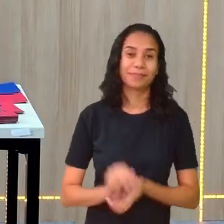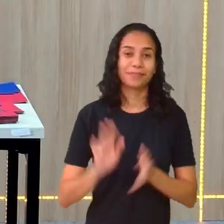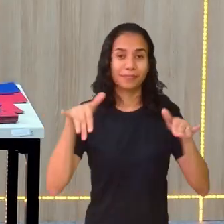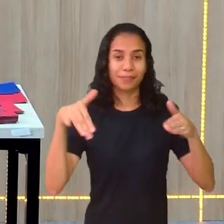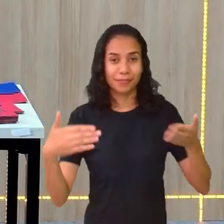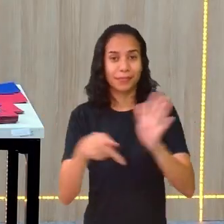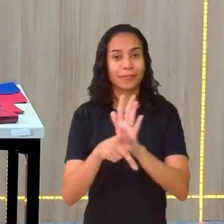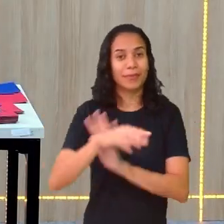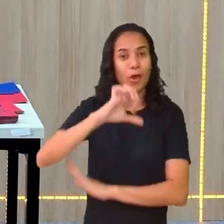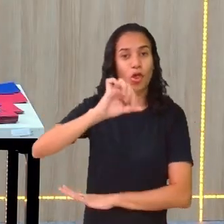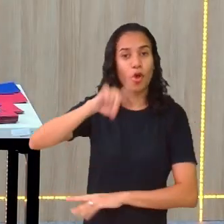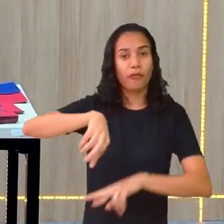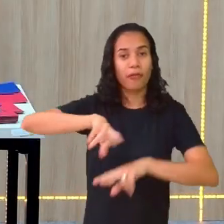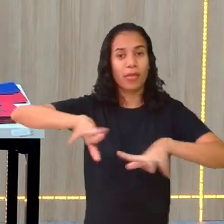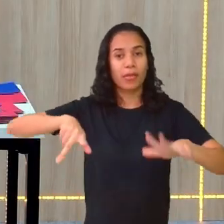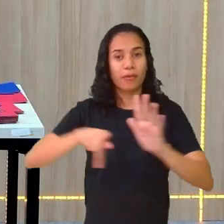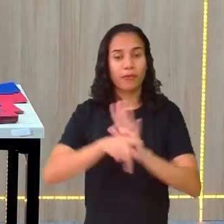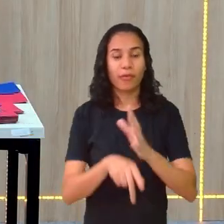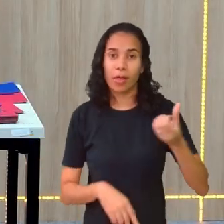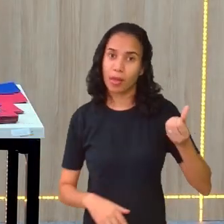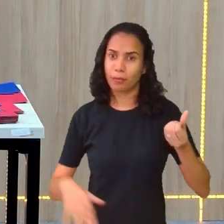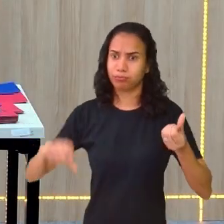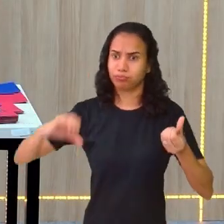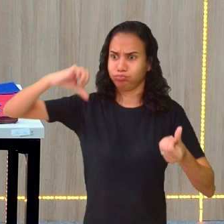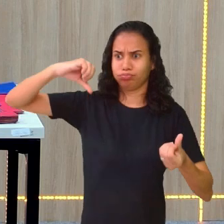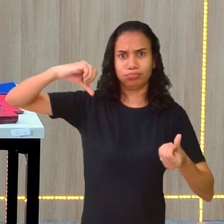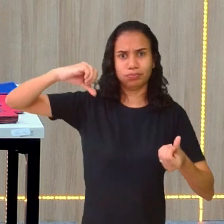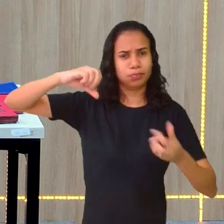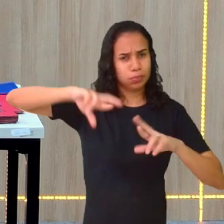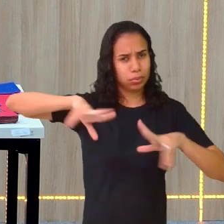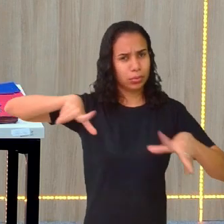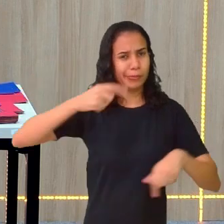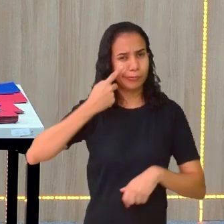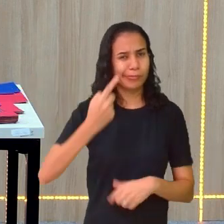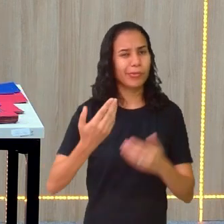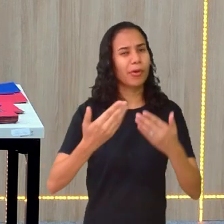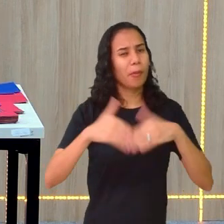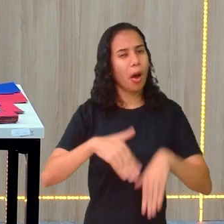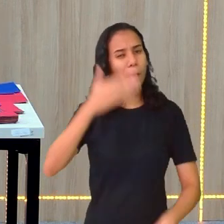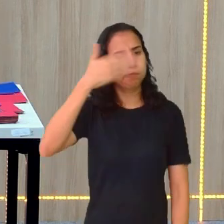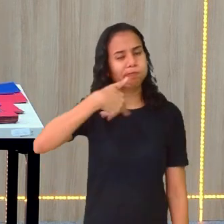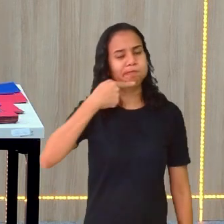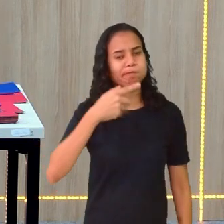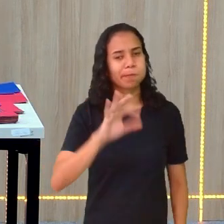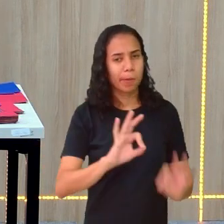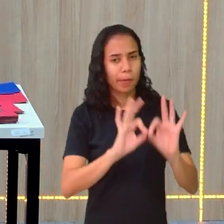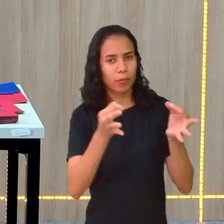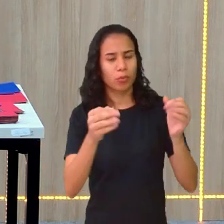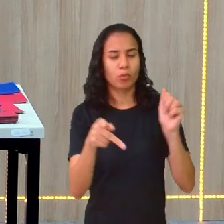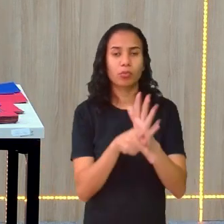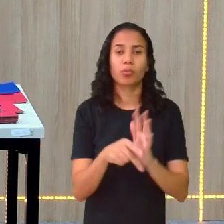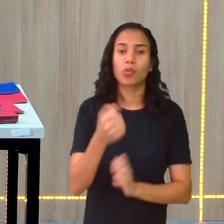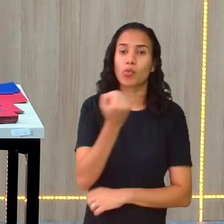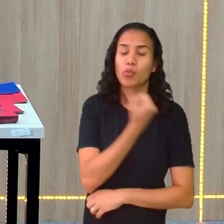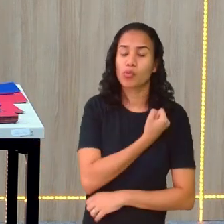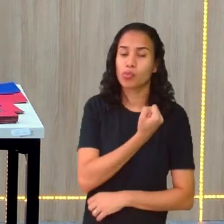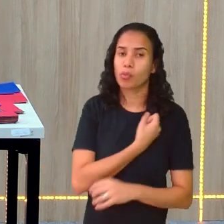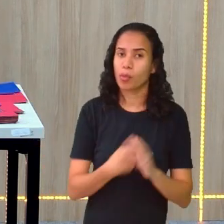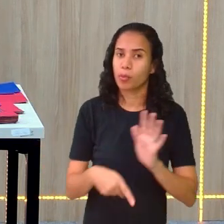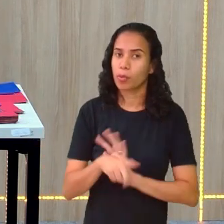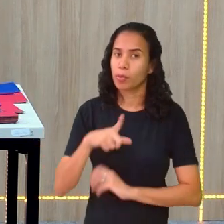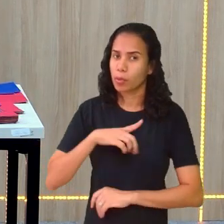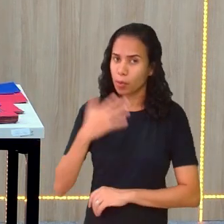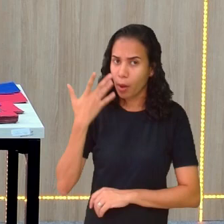Então, 9 é diferente de 6. Está vendo como uma prova bem simples? Você pega um número que você coloca...